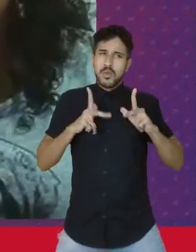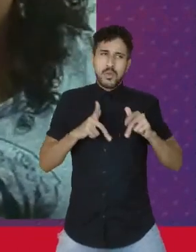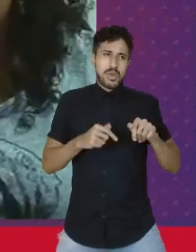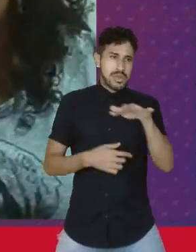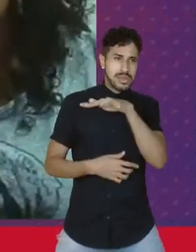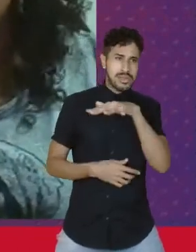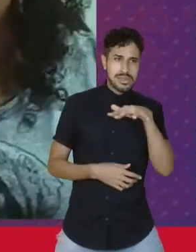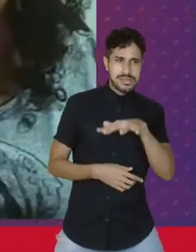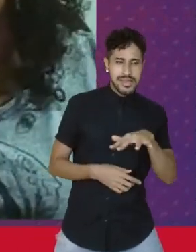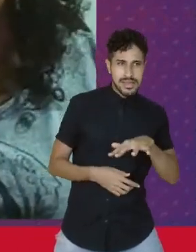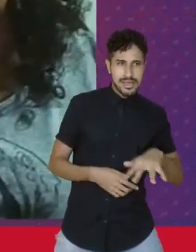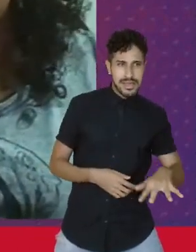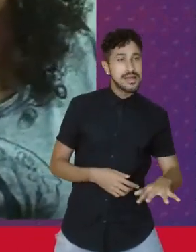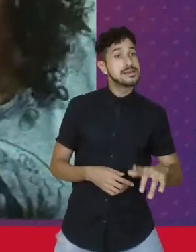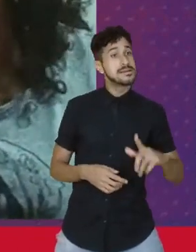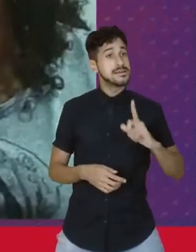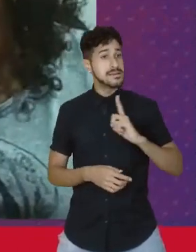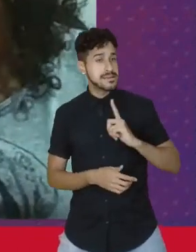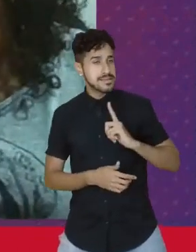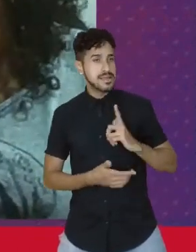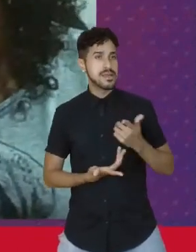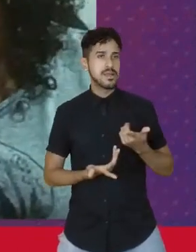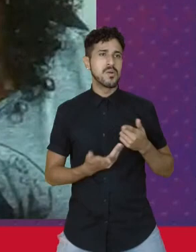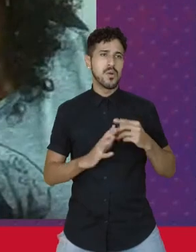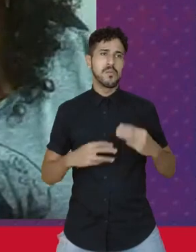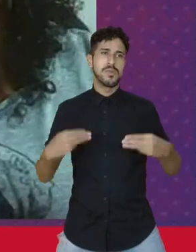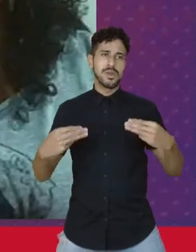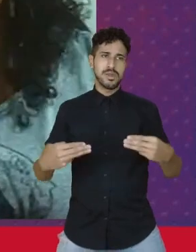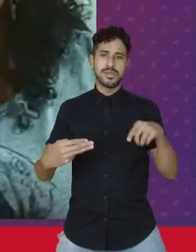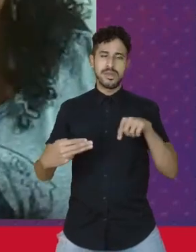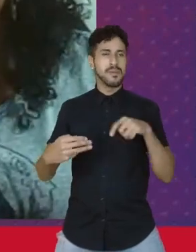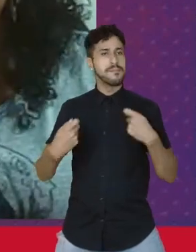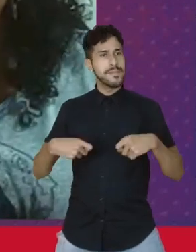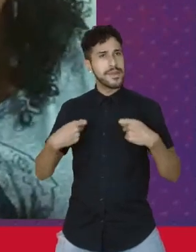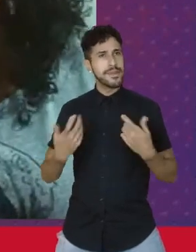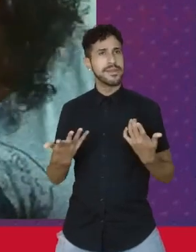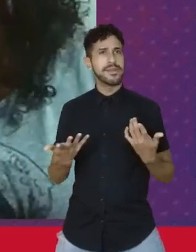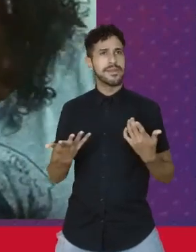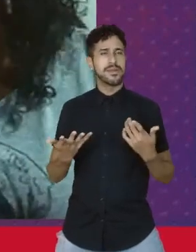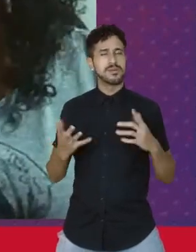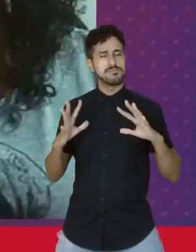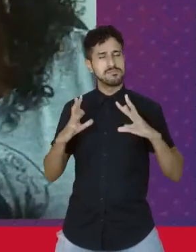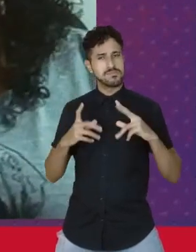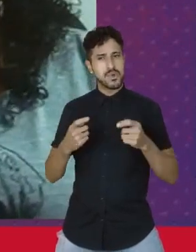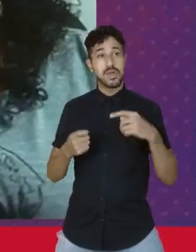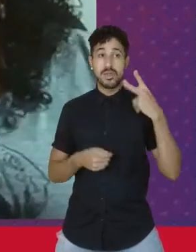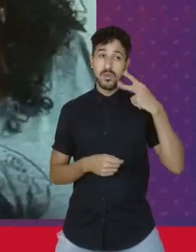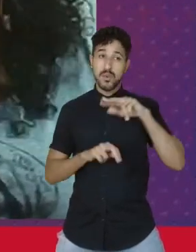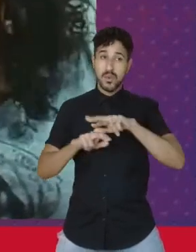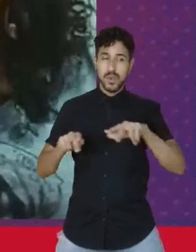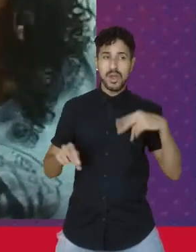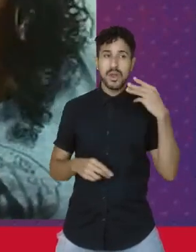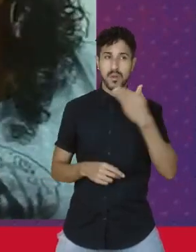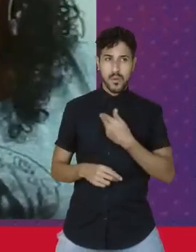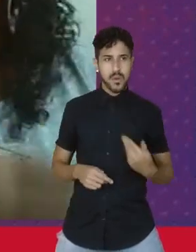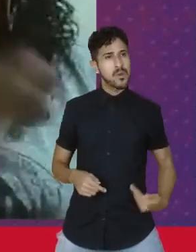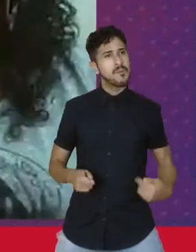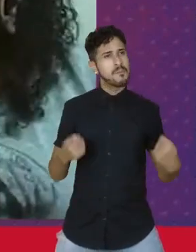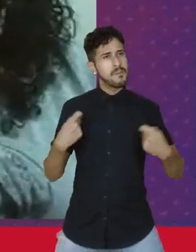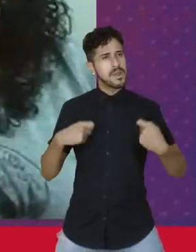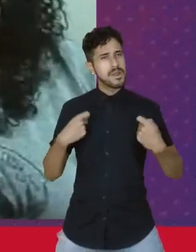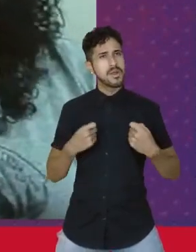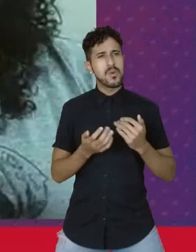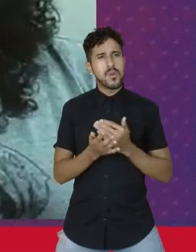segmentos que existem, é um ministério que ele precisa passar por todo e essas políticas públicas, elas precisam estar